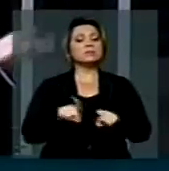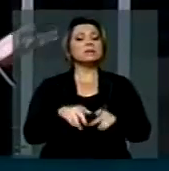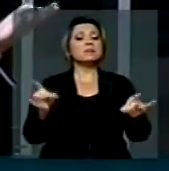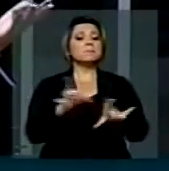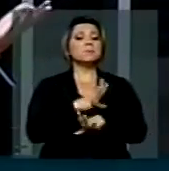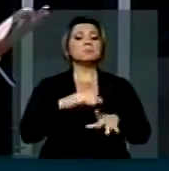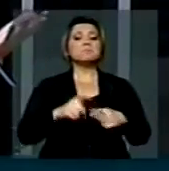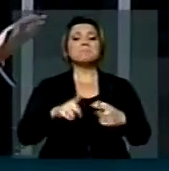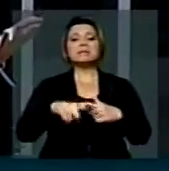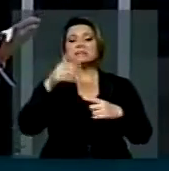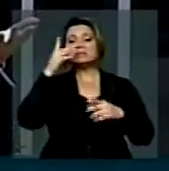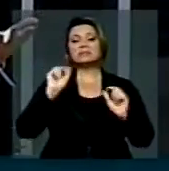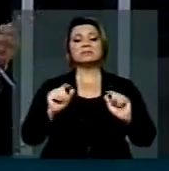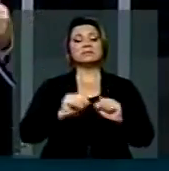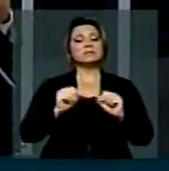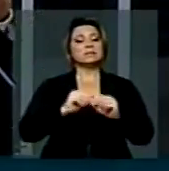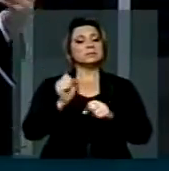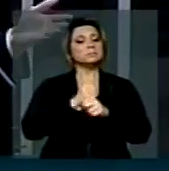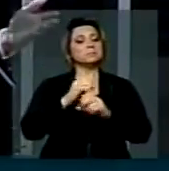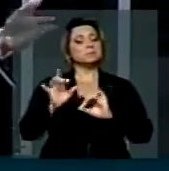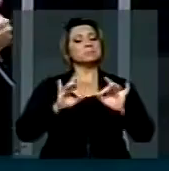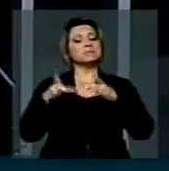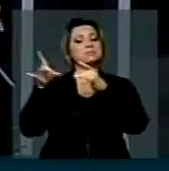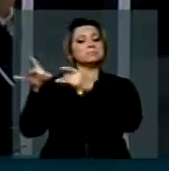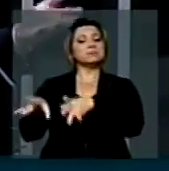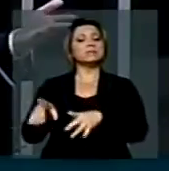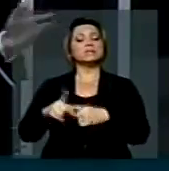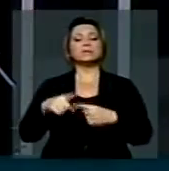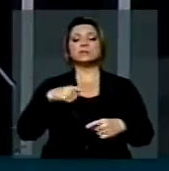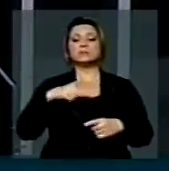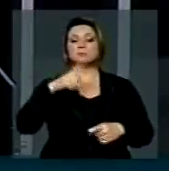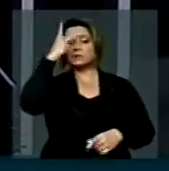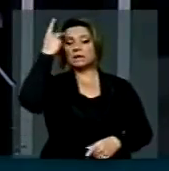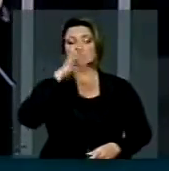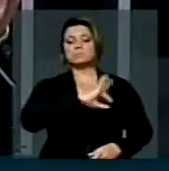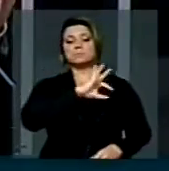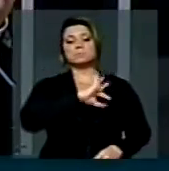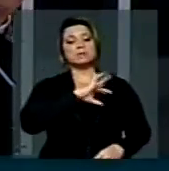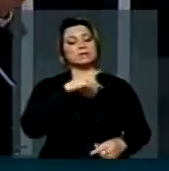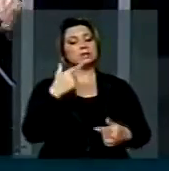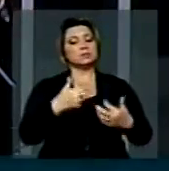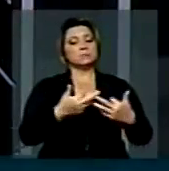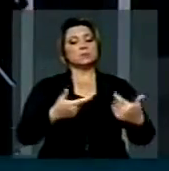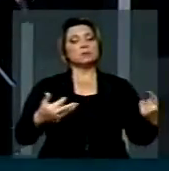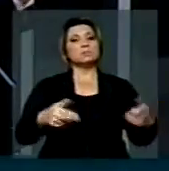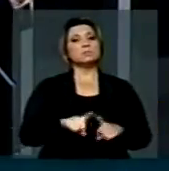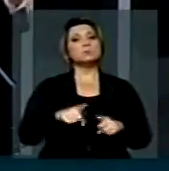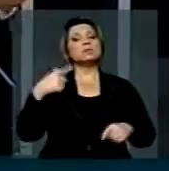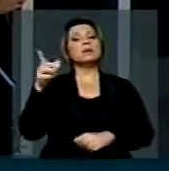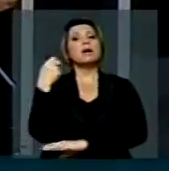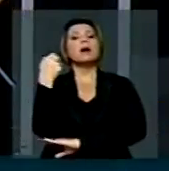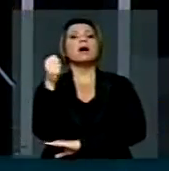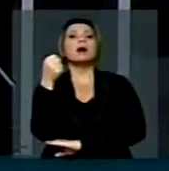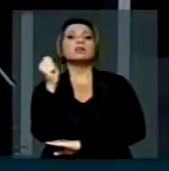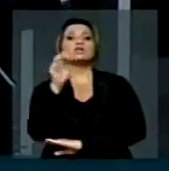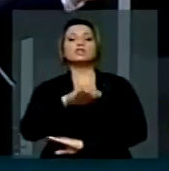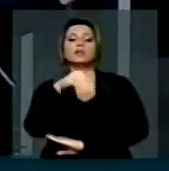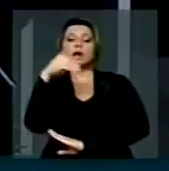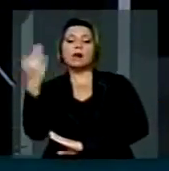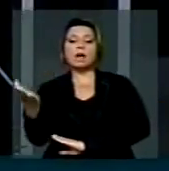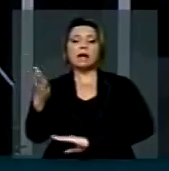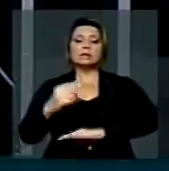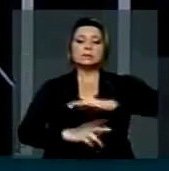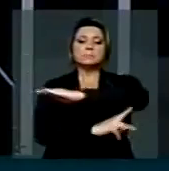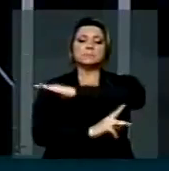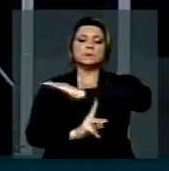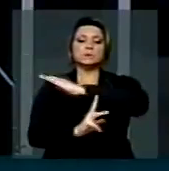e abandonado, porque não tem agentes, não tem equipamentos, é um descalabro. Enquanto na Argentina, do lado de lá do